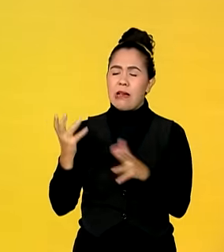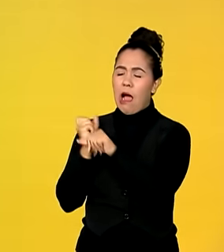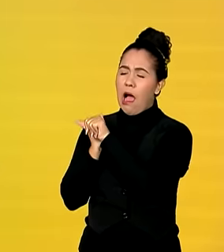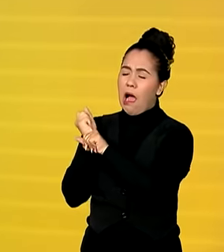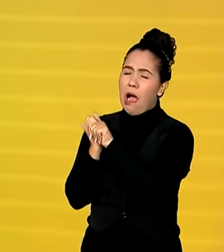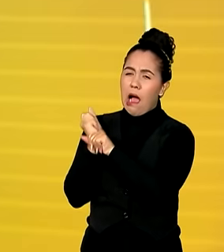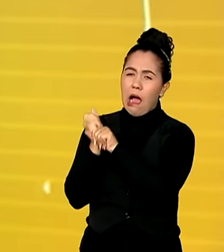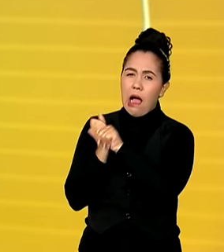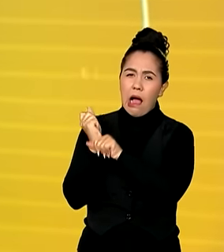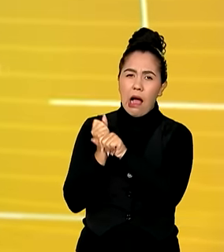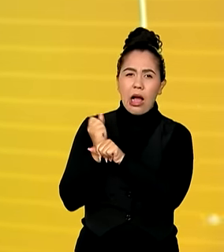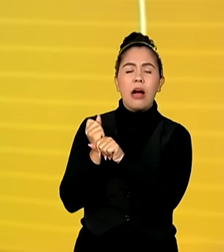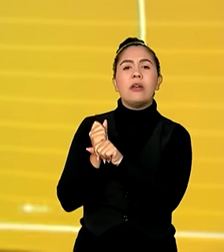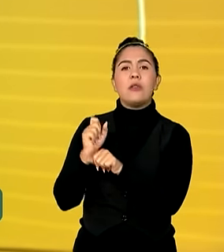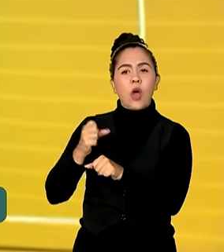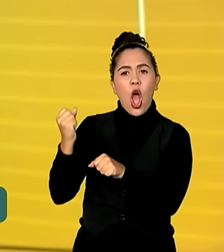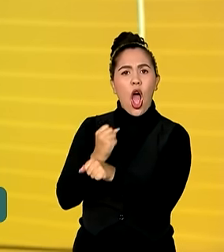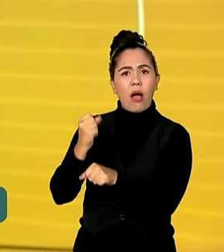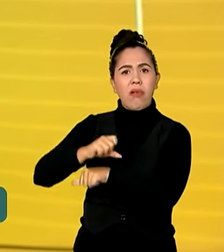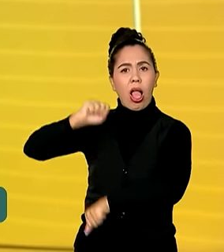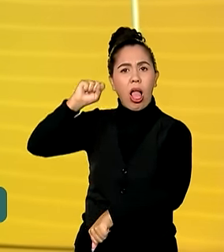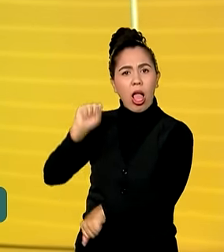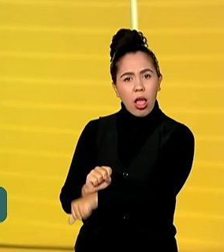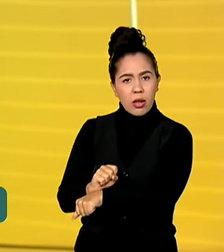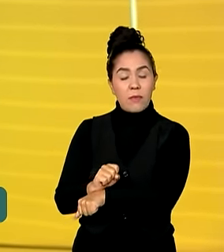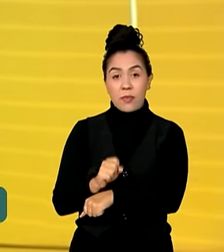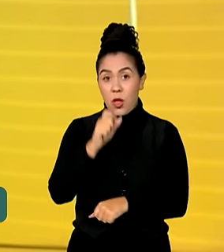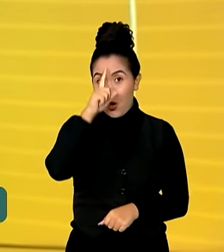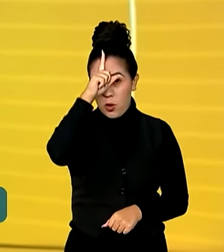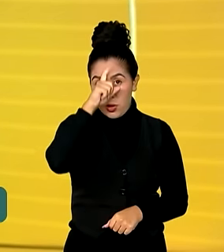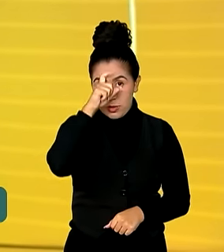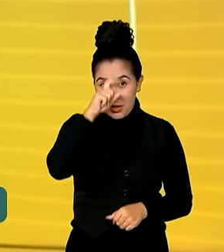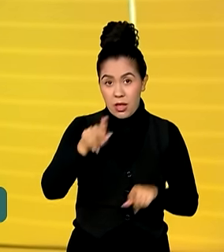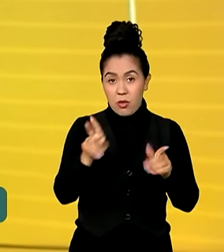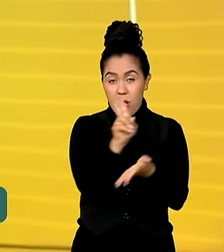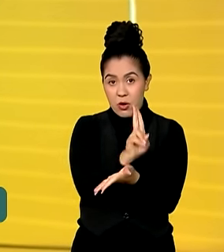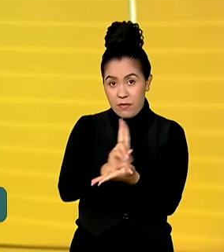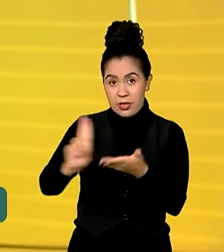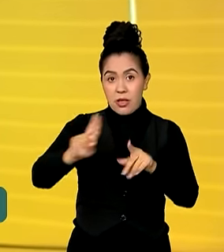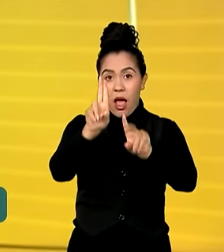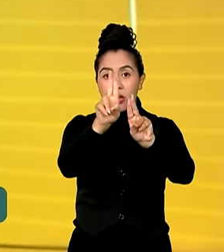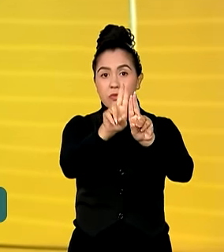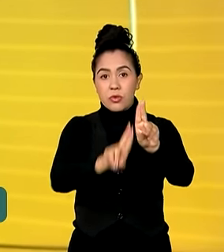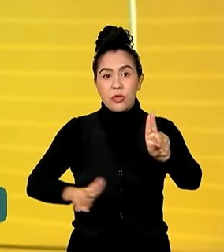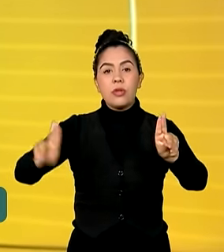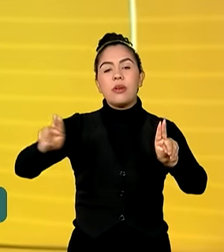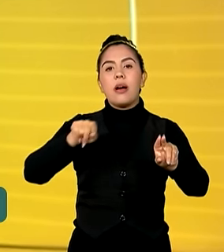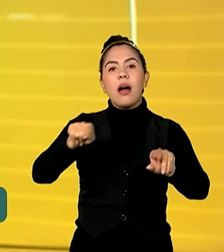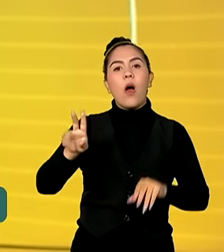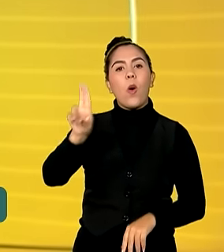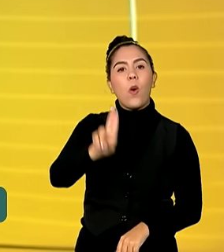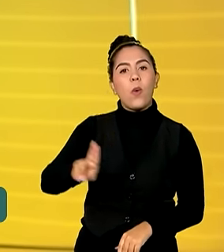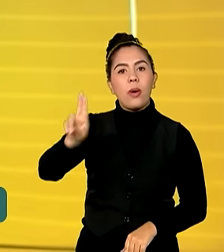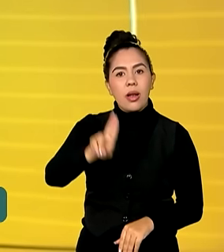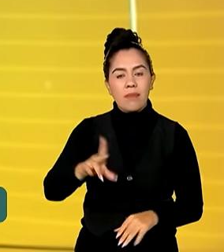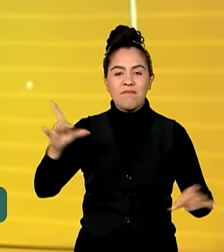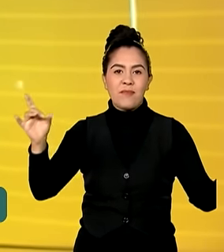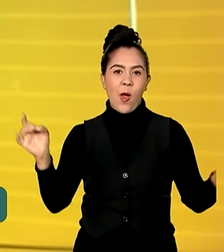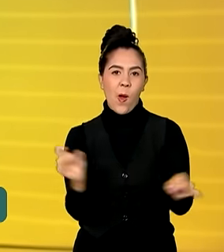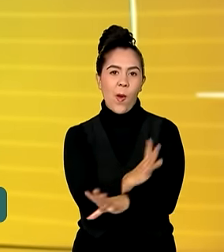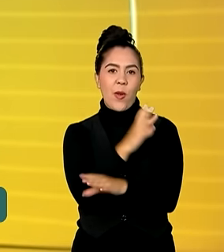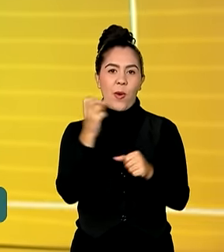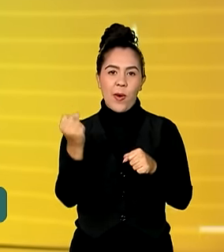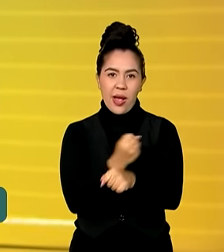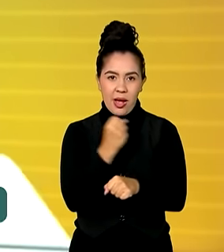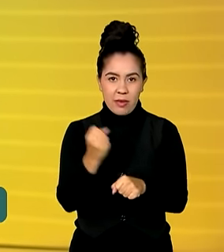paralisadas, o Hospital de Clínicas da Universidade Federal de Uberlândia será concluído. Serão 22 novas salas de cirurgia,